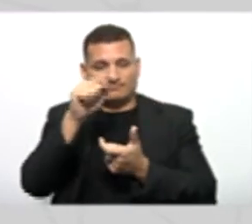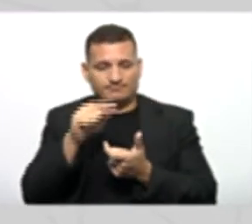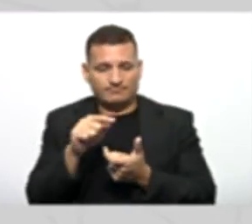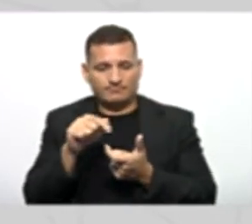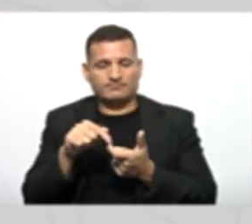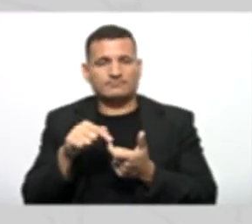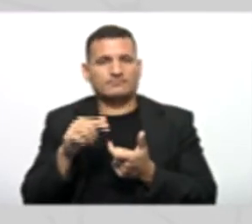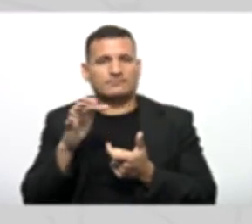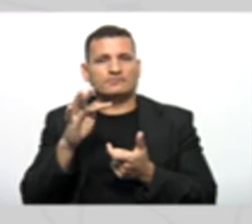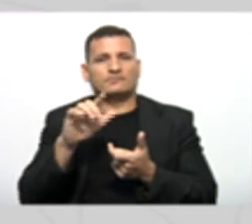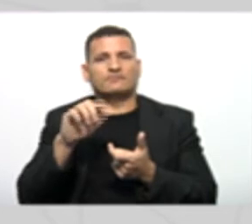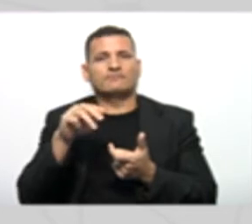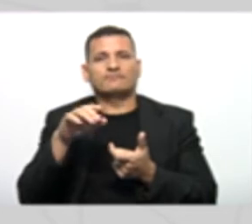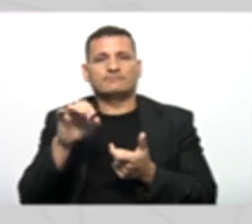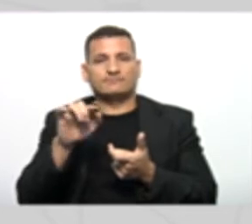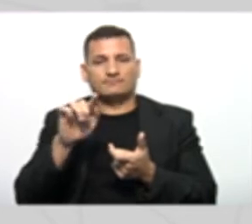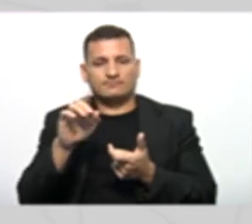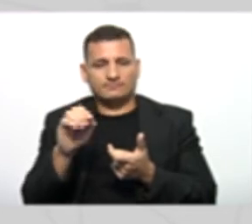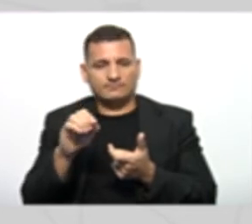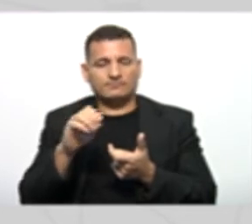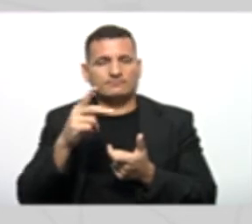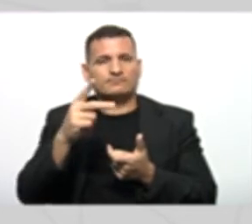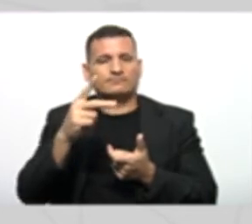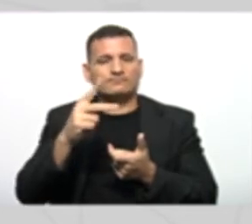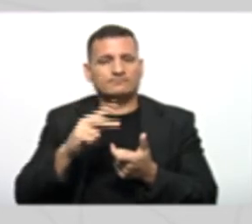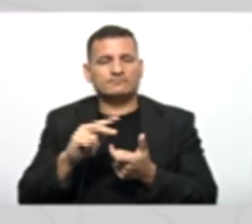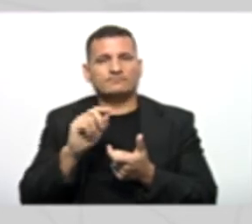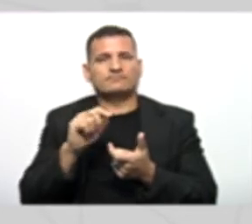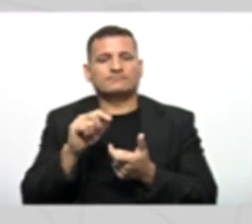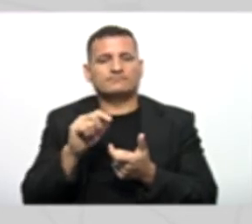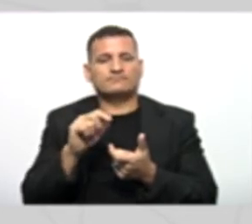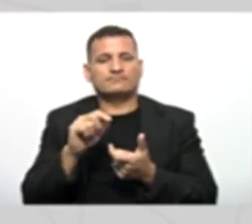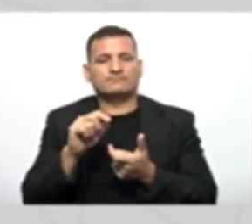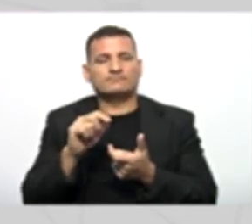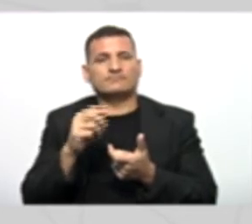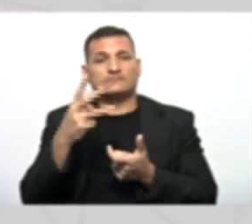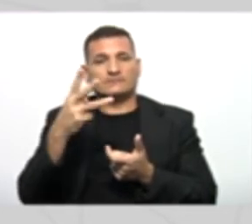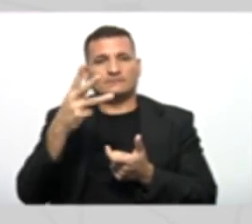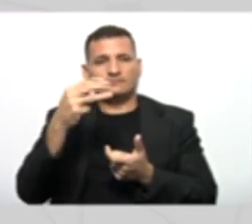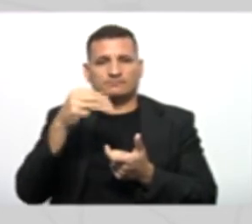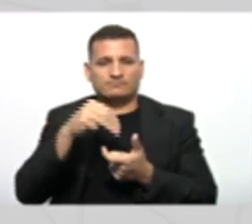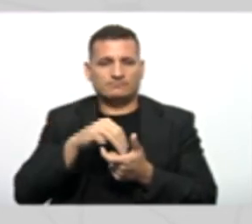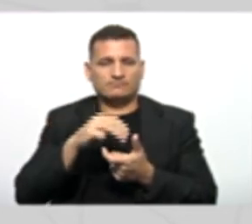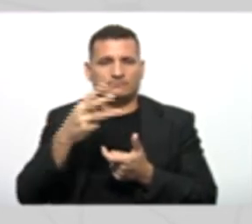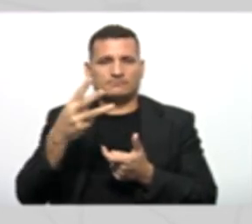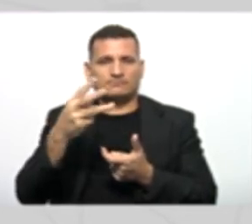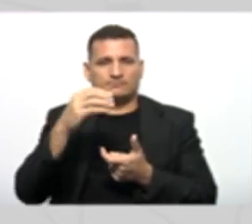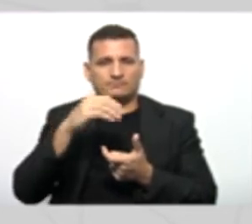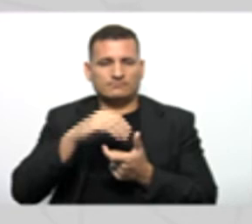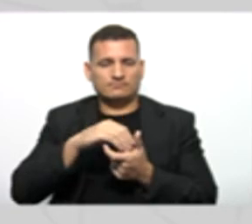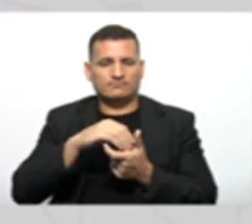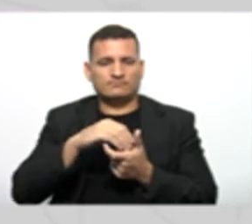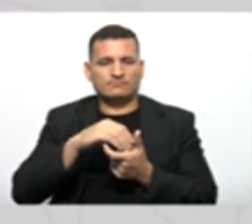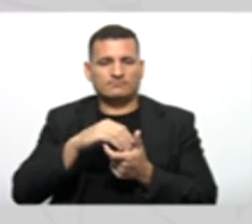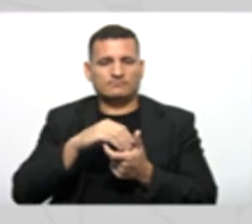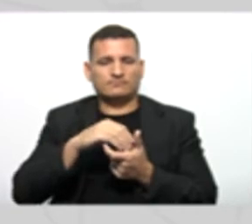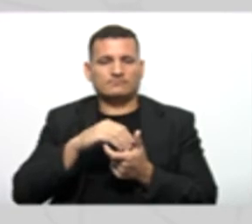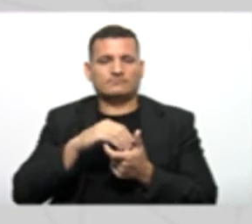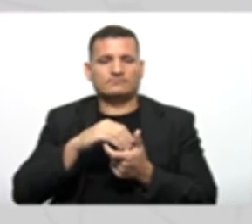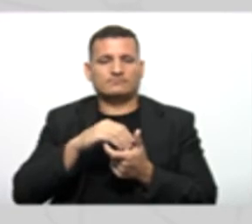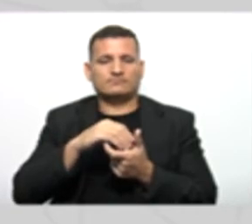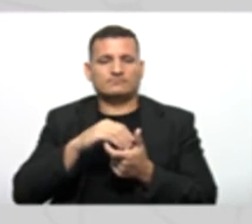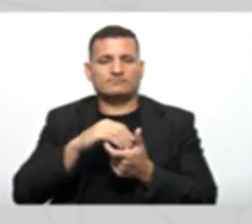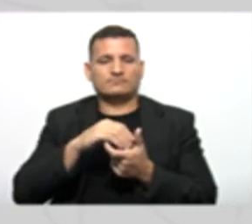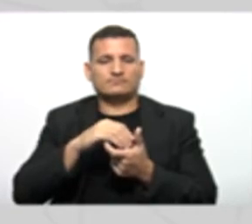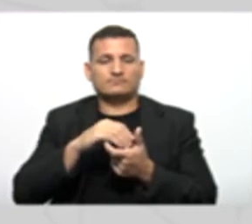E herdou Da classe Pai Esses atributos Essas características Só que Olha lá Na própria